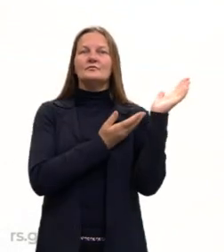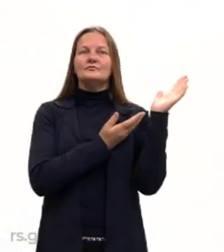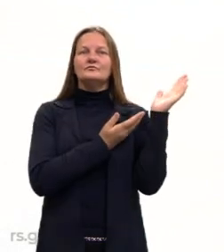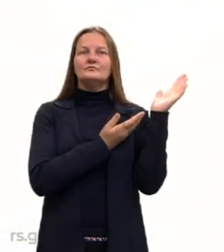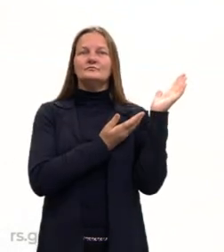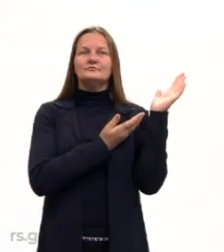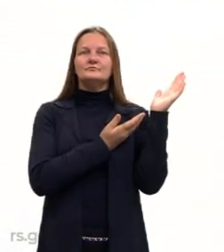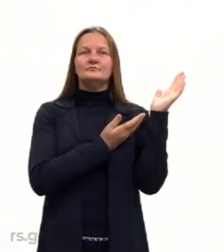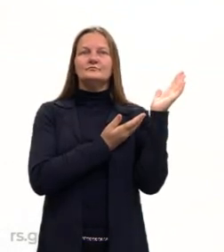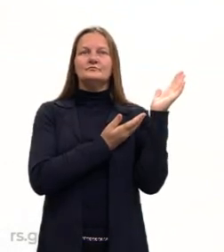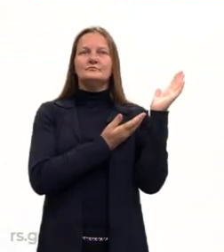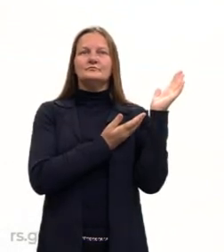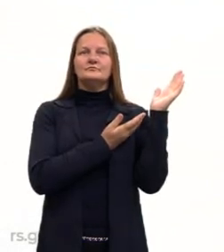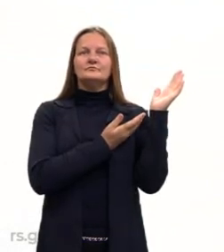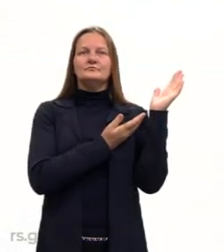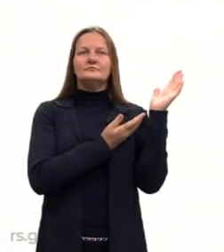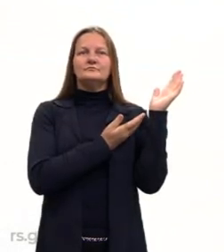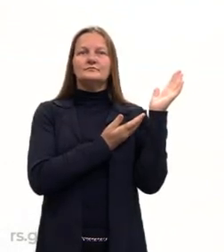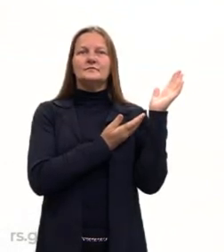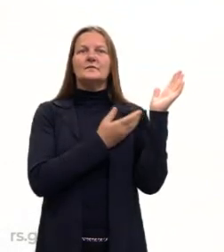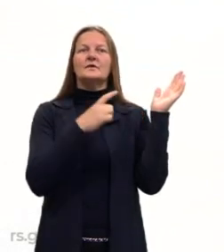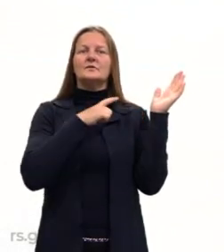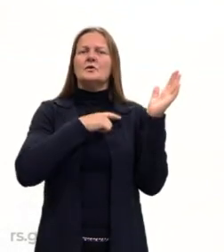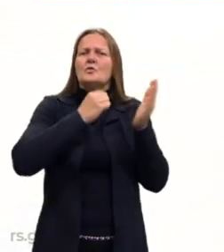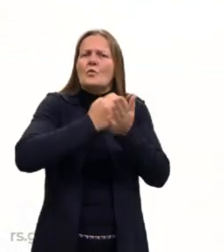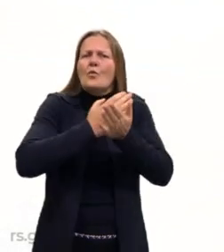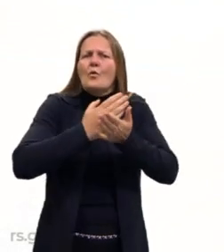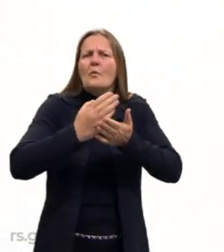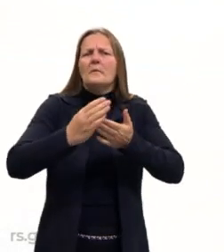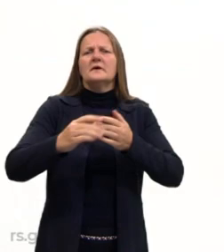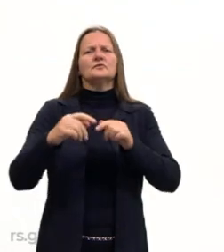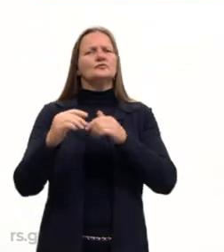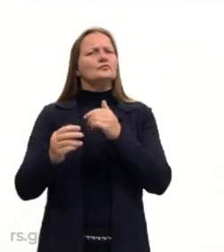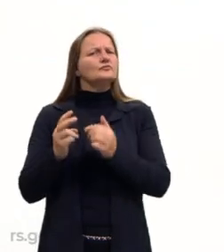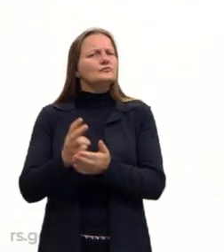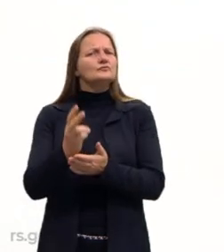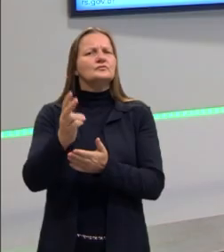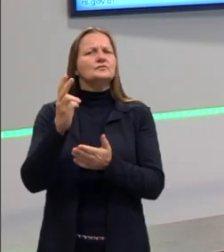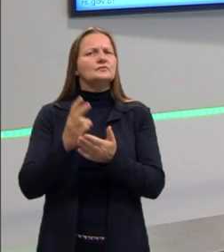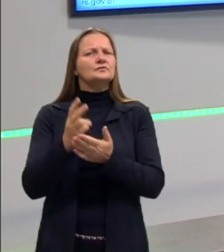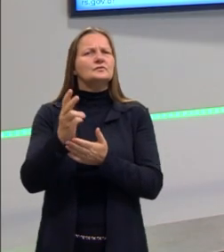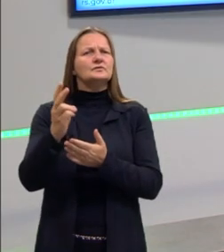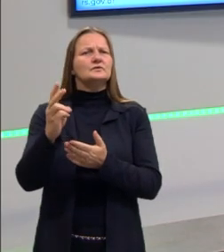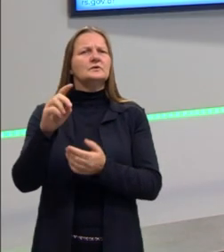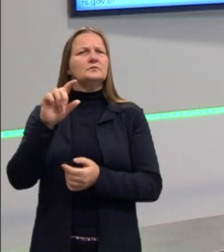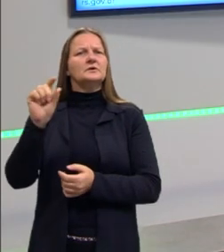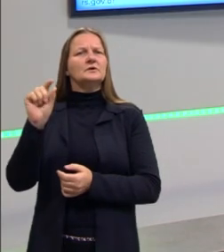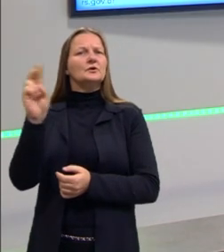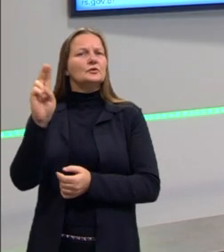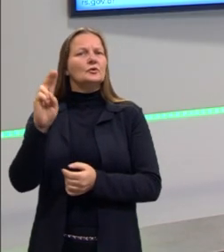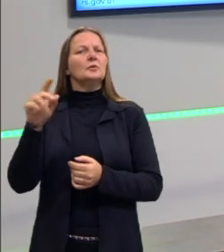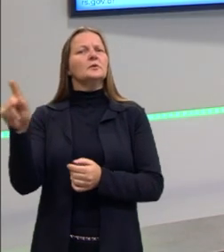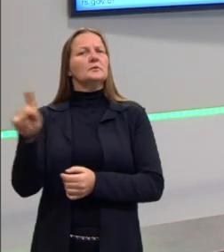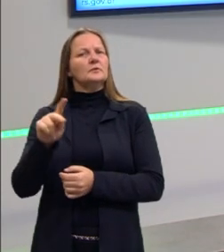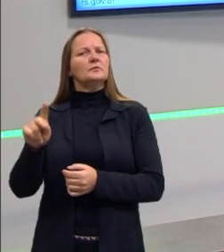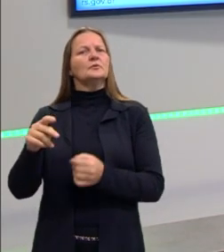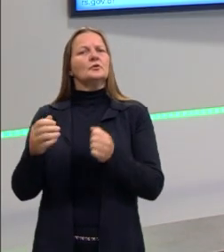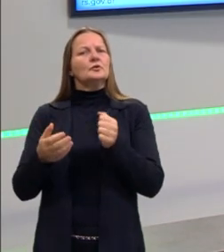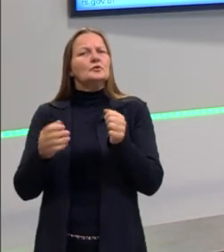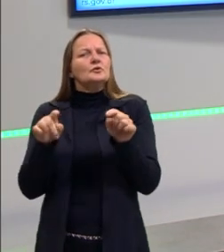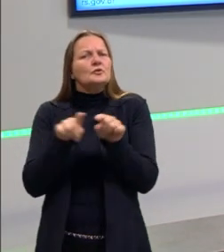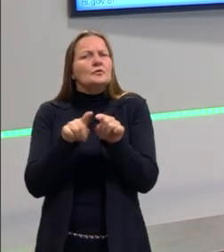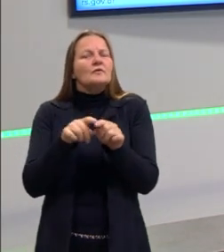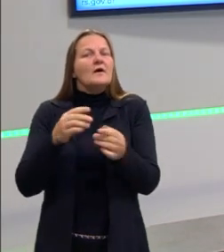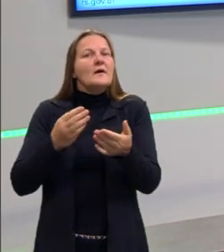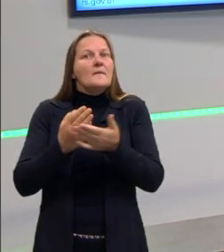tu tem ali o início de toda a aula, então o nome do professor, né? Não